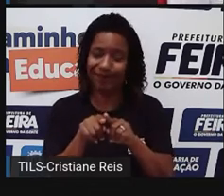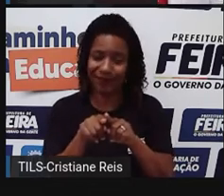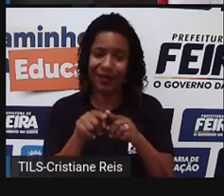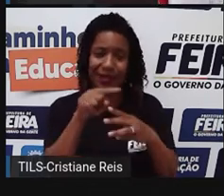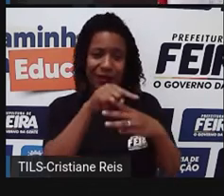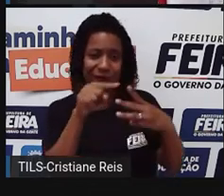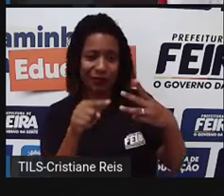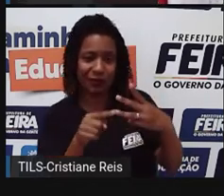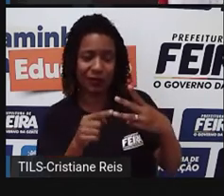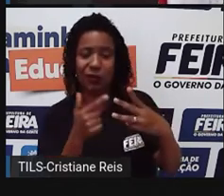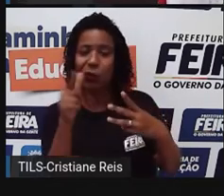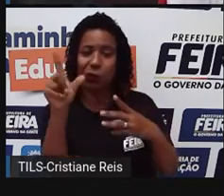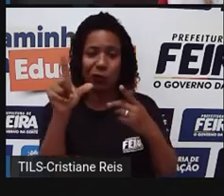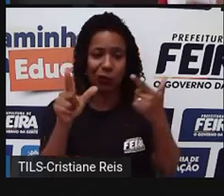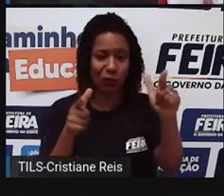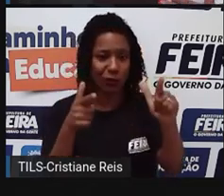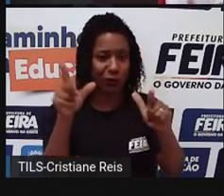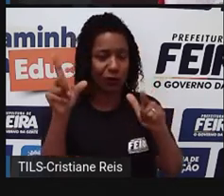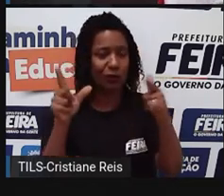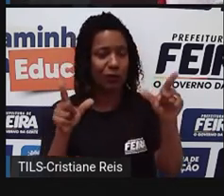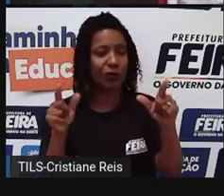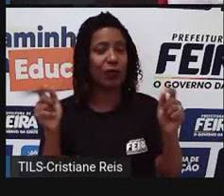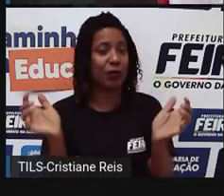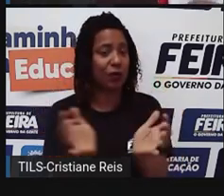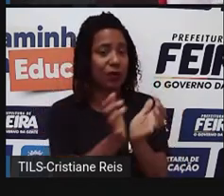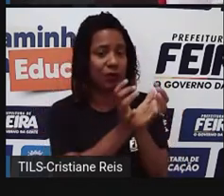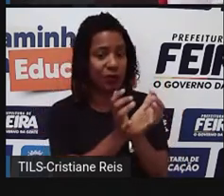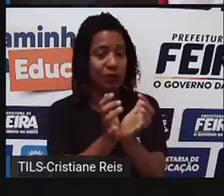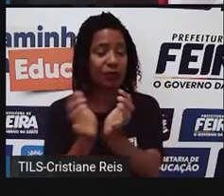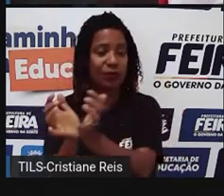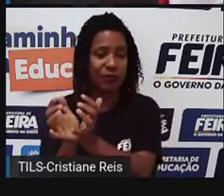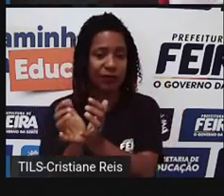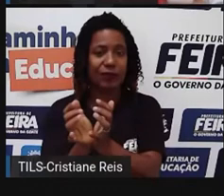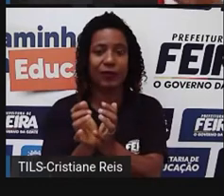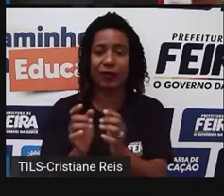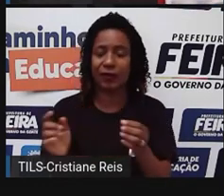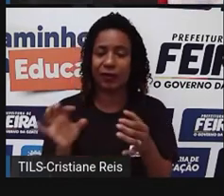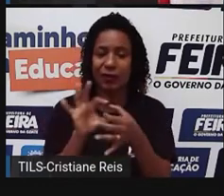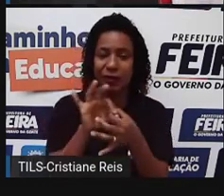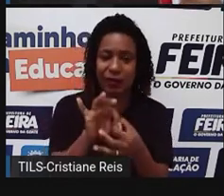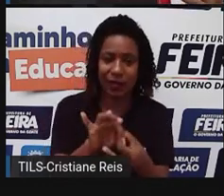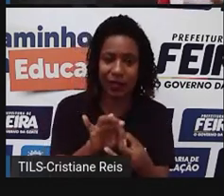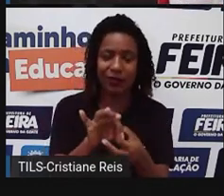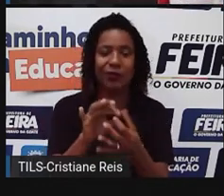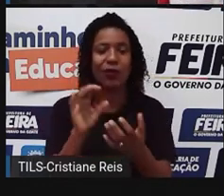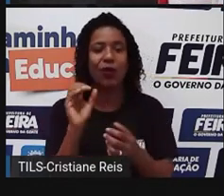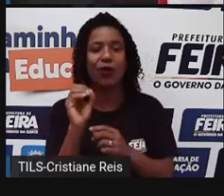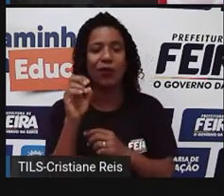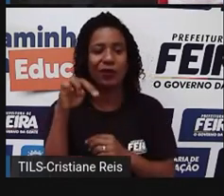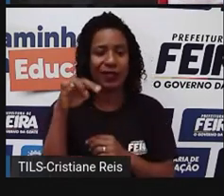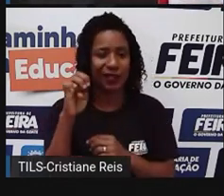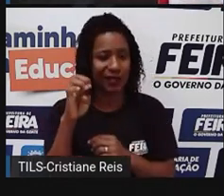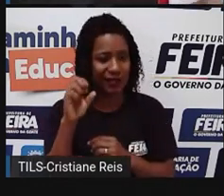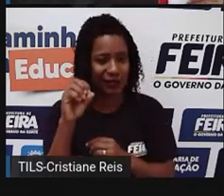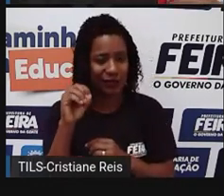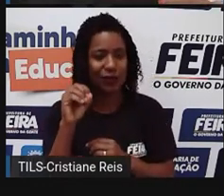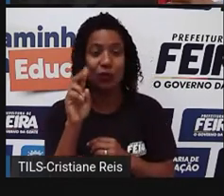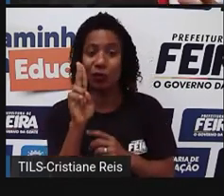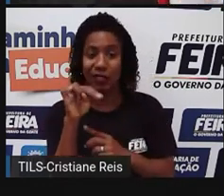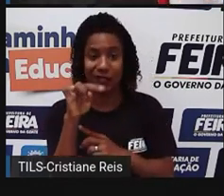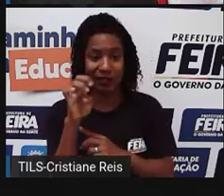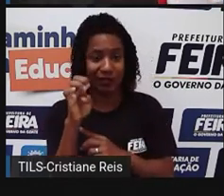outras, né, que a gente poderia estar colocando aí, principalmente até ligada à ONU, né, como a Unesco, como a FAO, né, que é